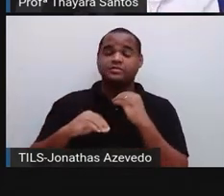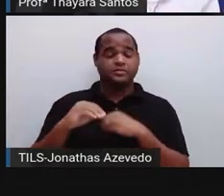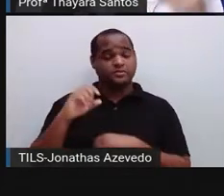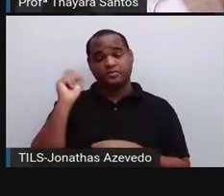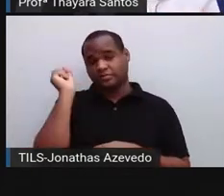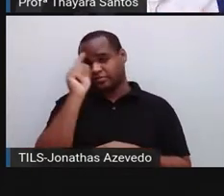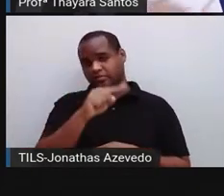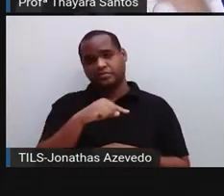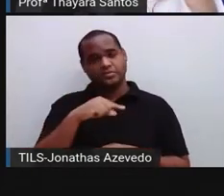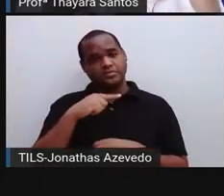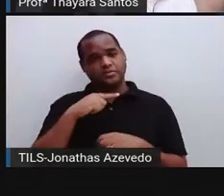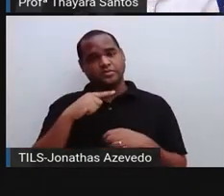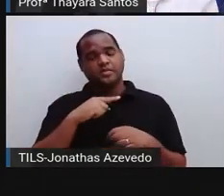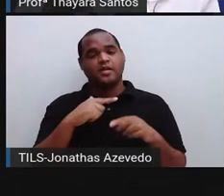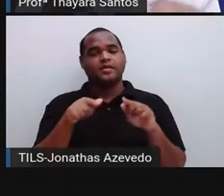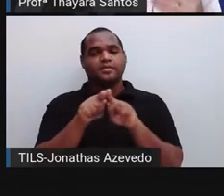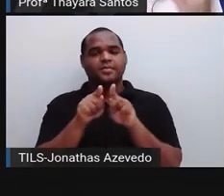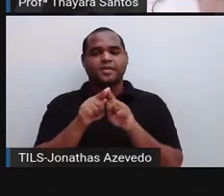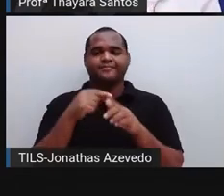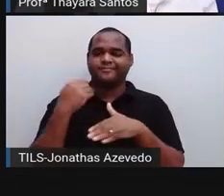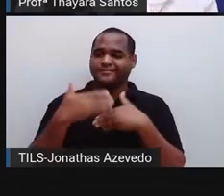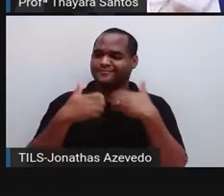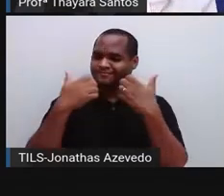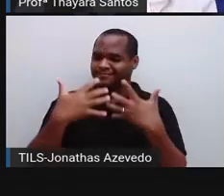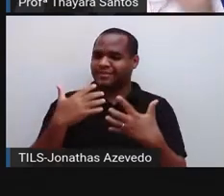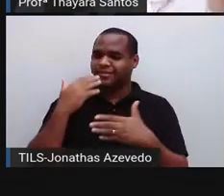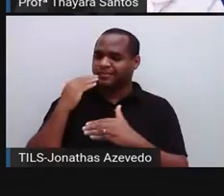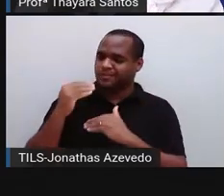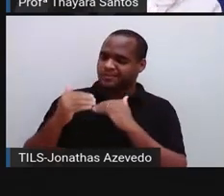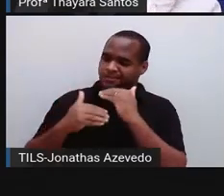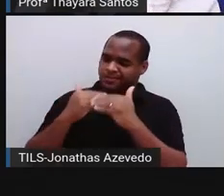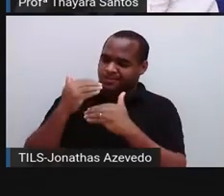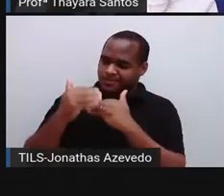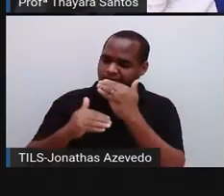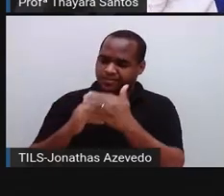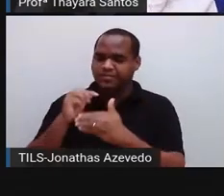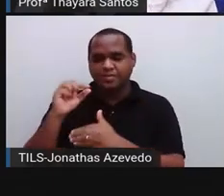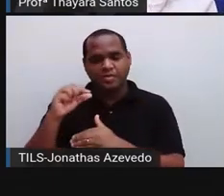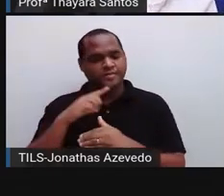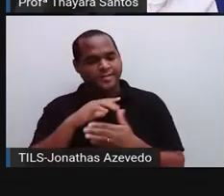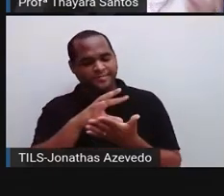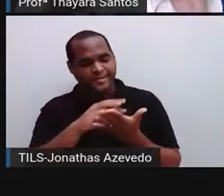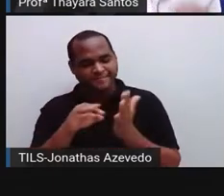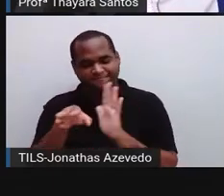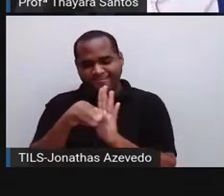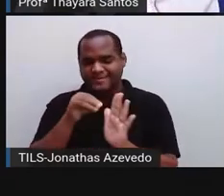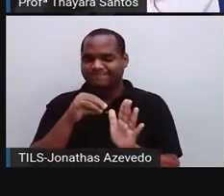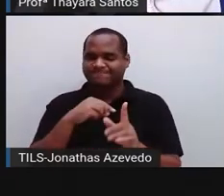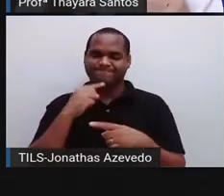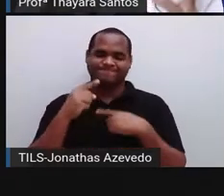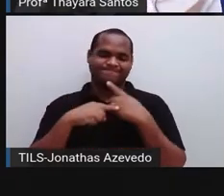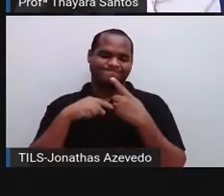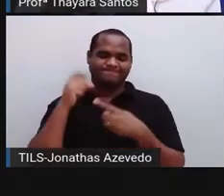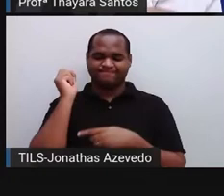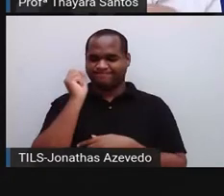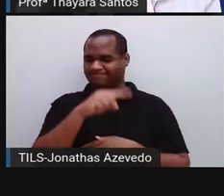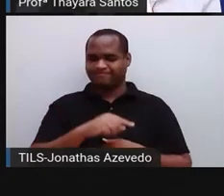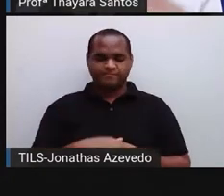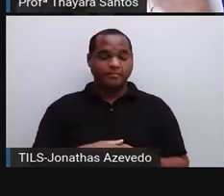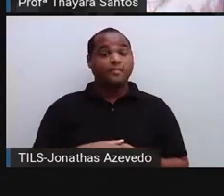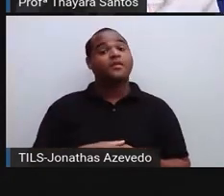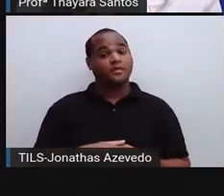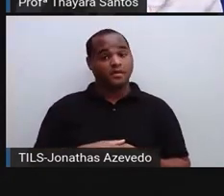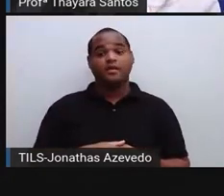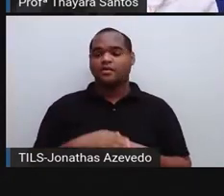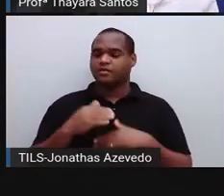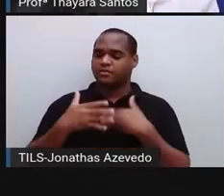com isso, elas acabaram se reproduzindo pouco, não passaram essa característica adiante, e essa característica acabou